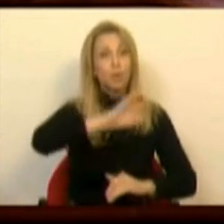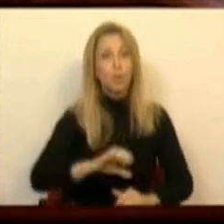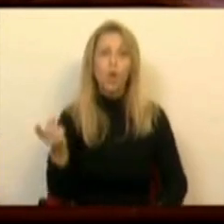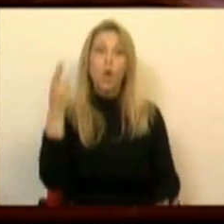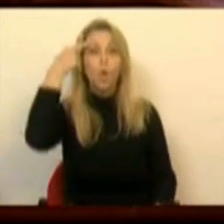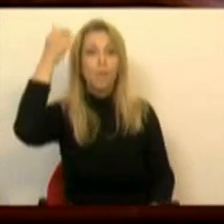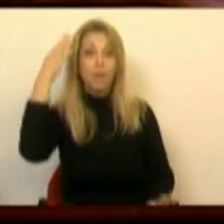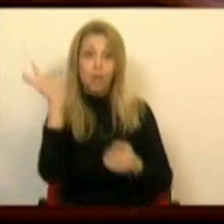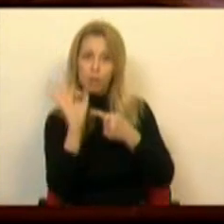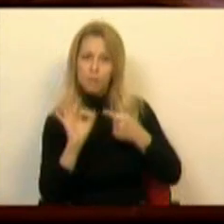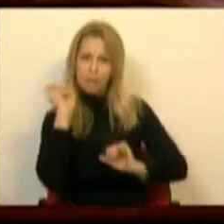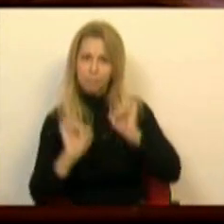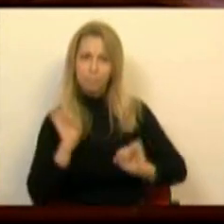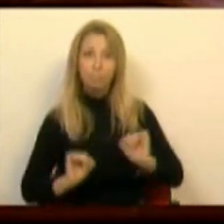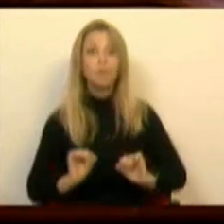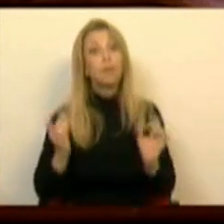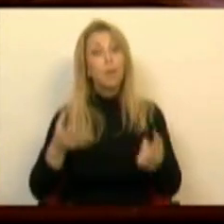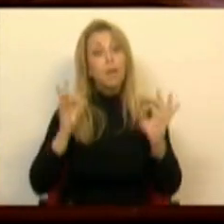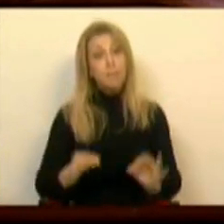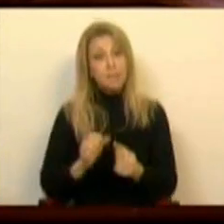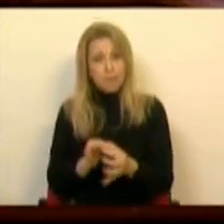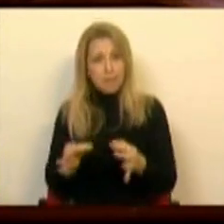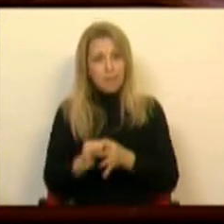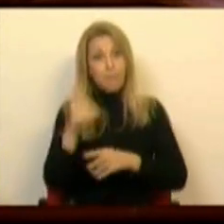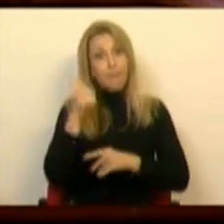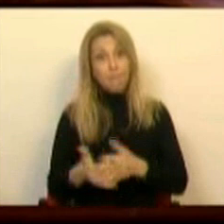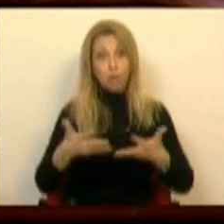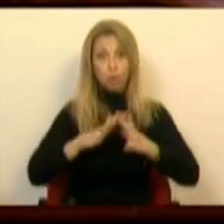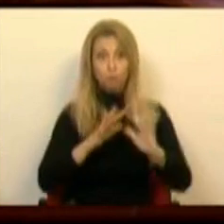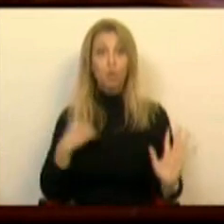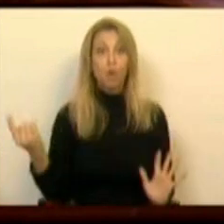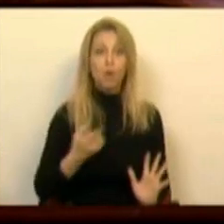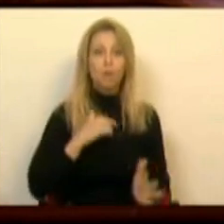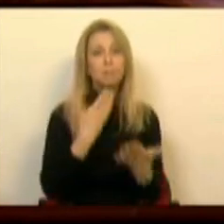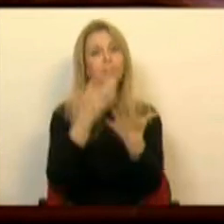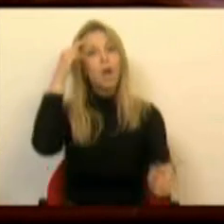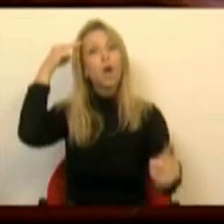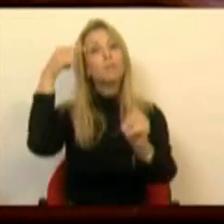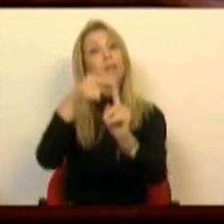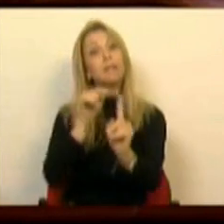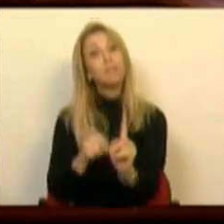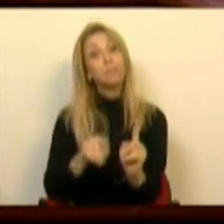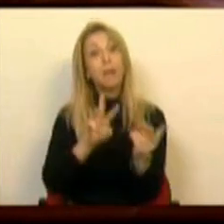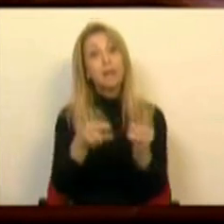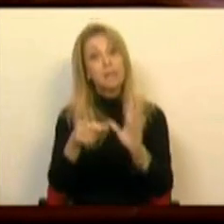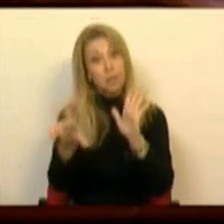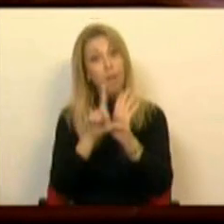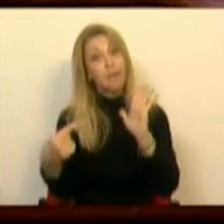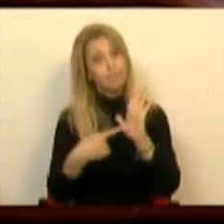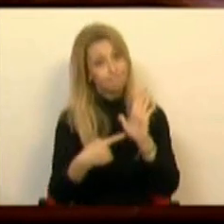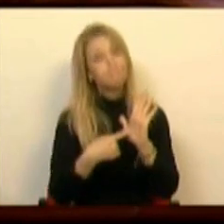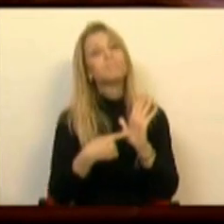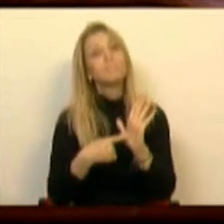especificidade. Temos, por isso, de adaptar bem as nossas estruturas para que os objetivos presentes nesta alteração à lei